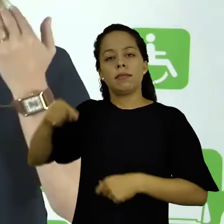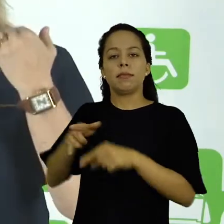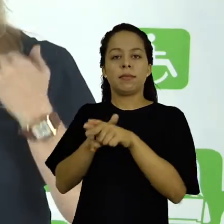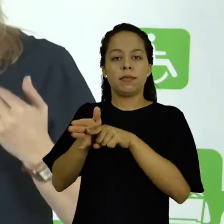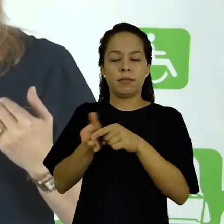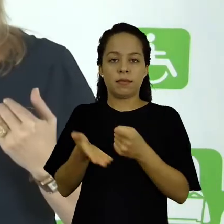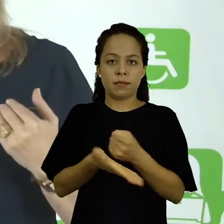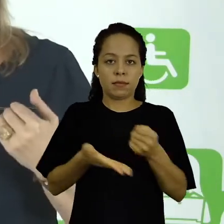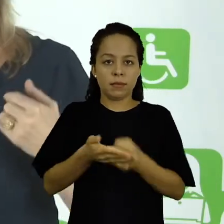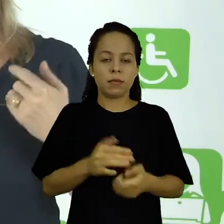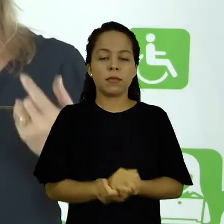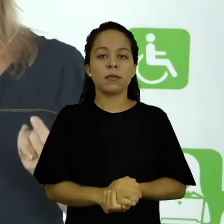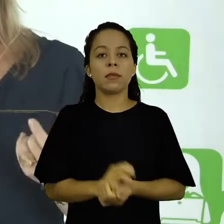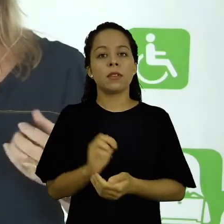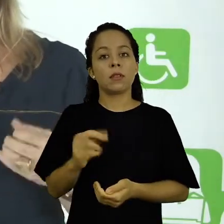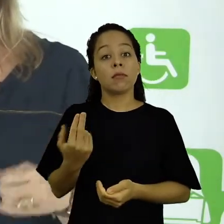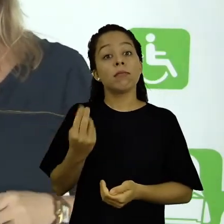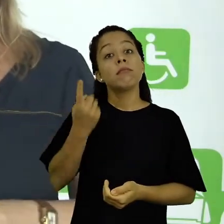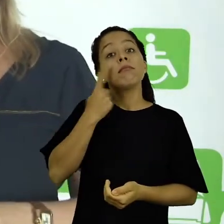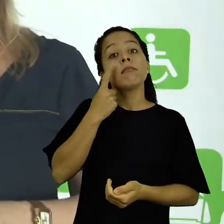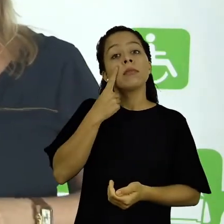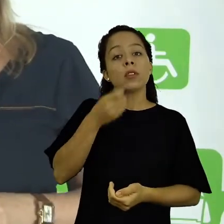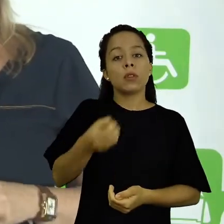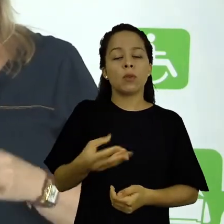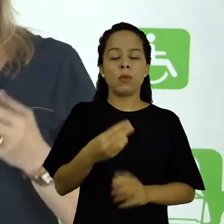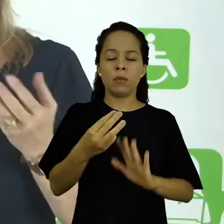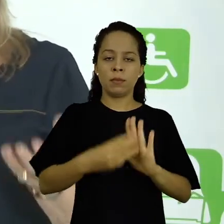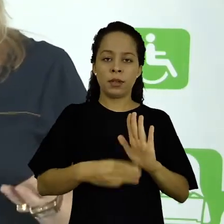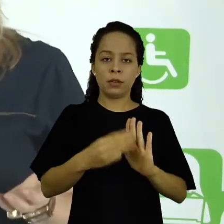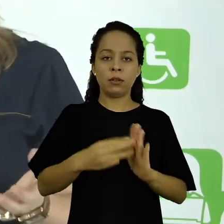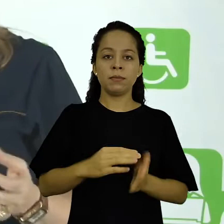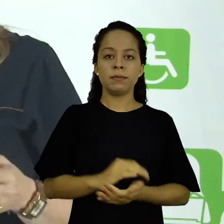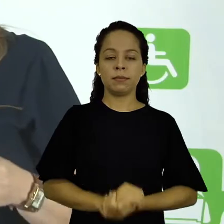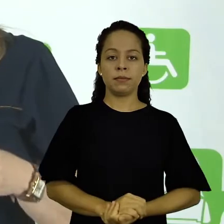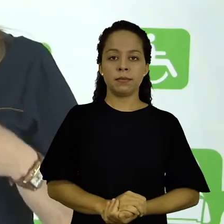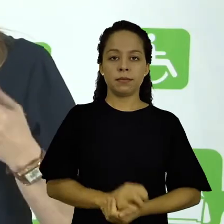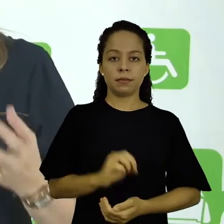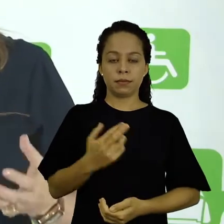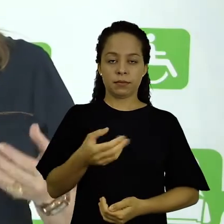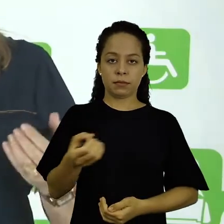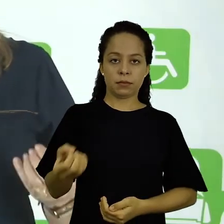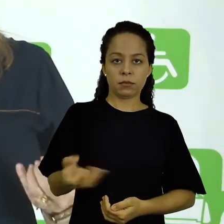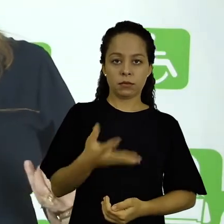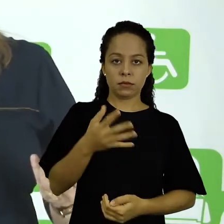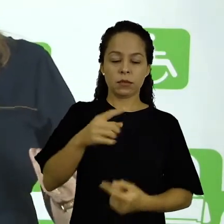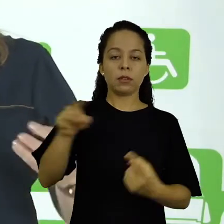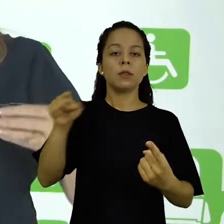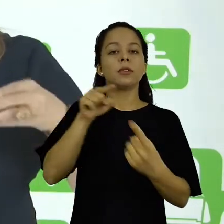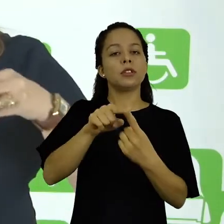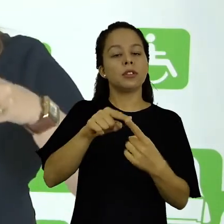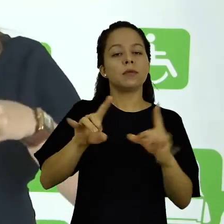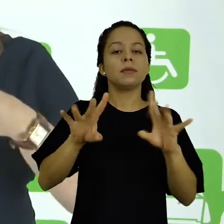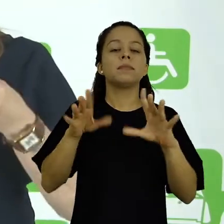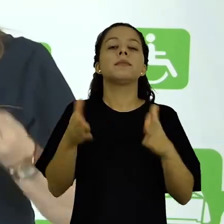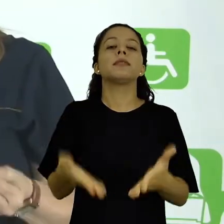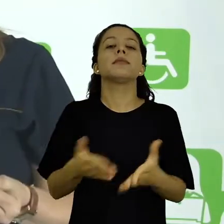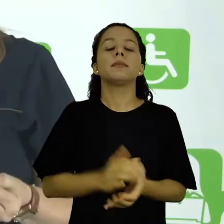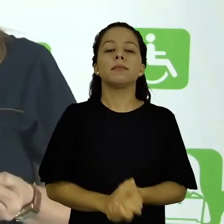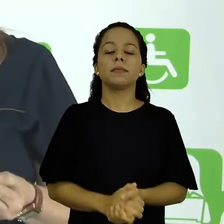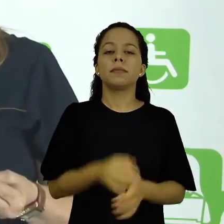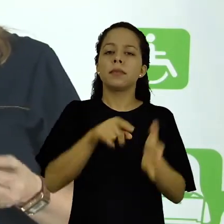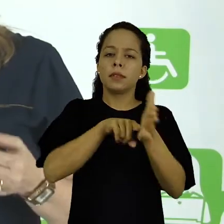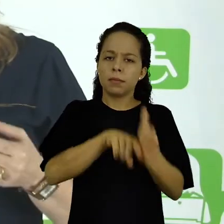lá na pesquisa básica, ou então para identificar novos métodos ou maneiras de alcançar um determinado objetivo